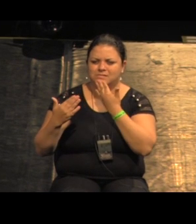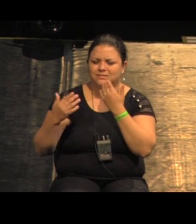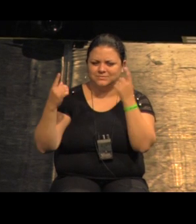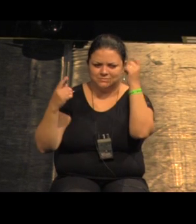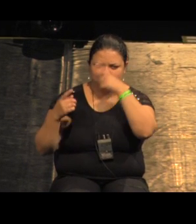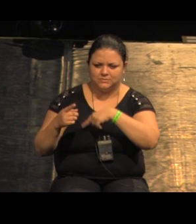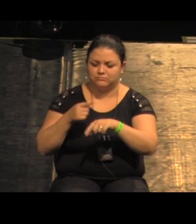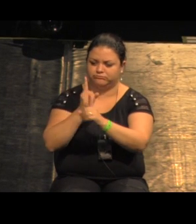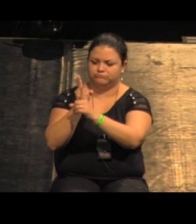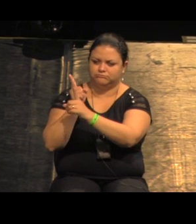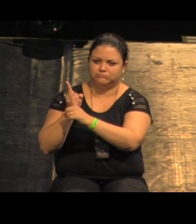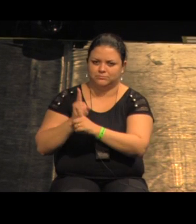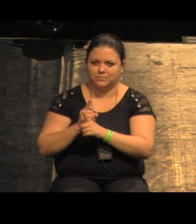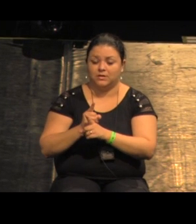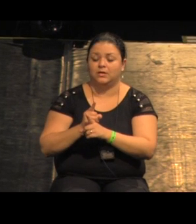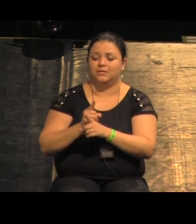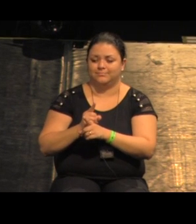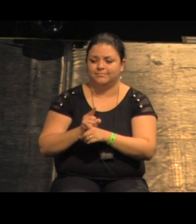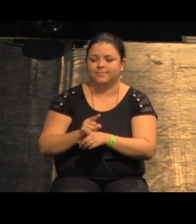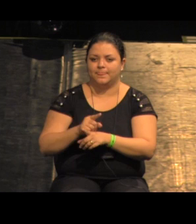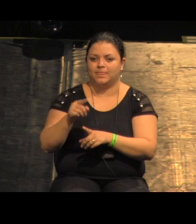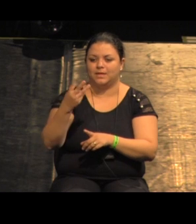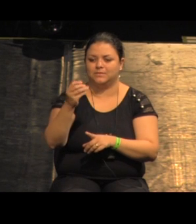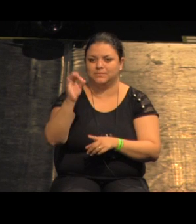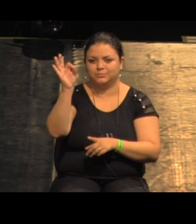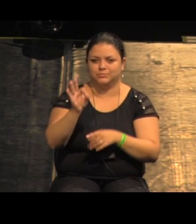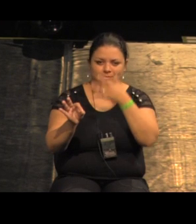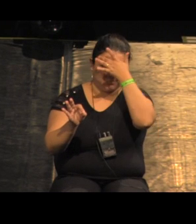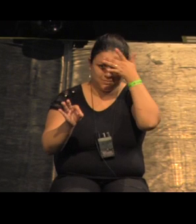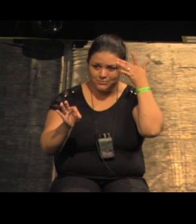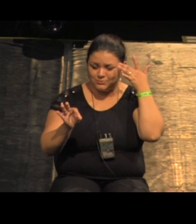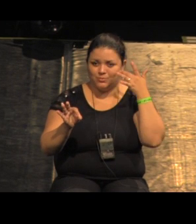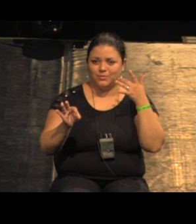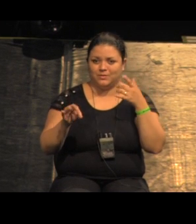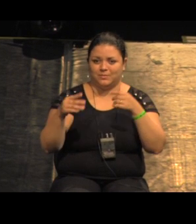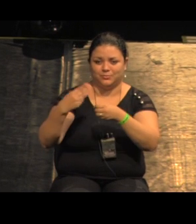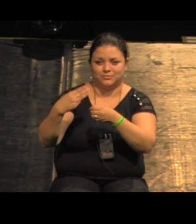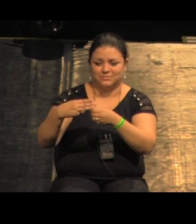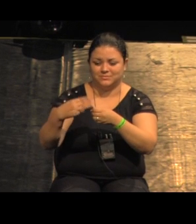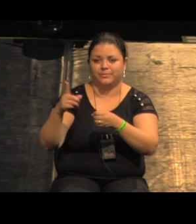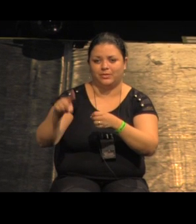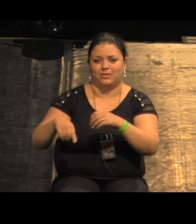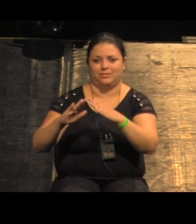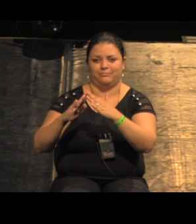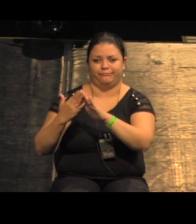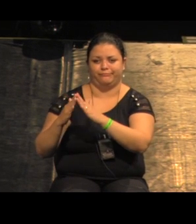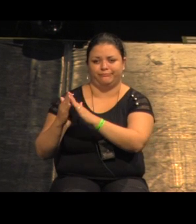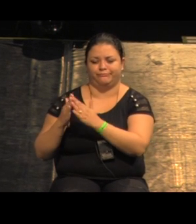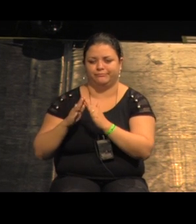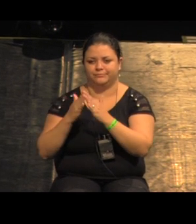população do município mora em condições de submoradia ou subnormal habitação subnormal